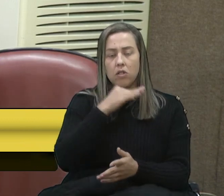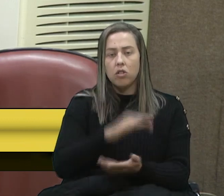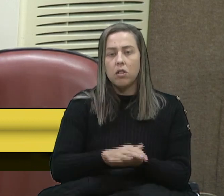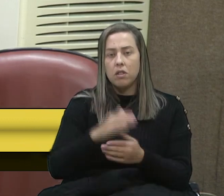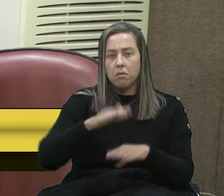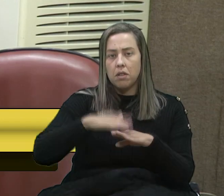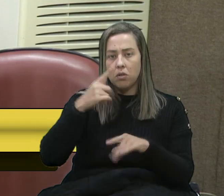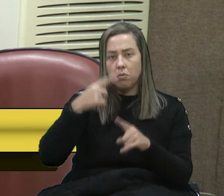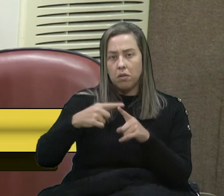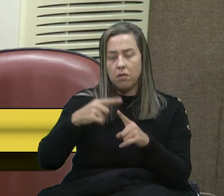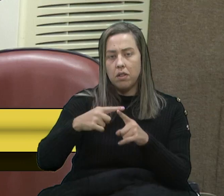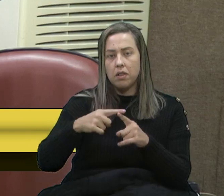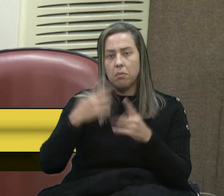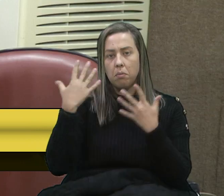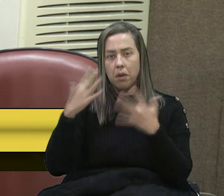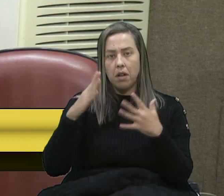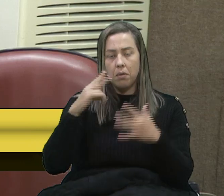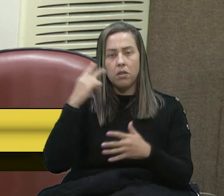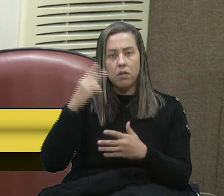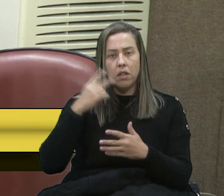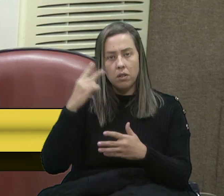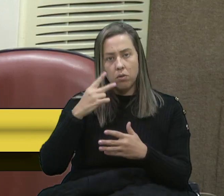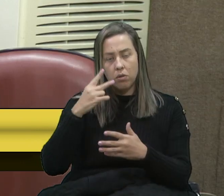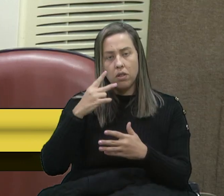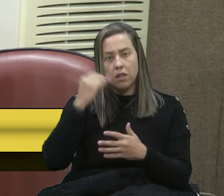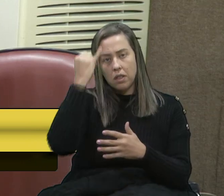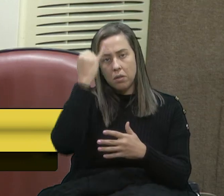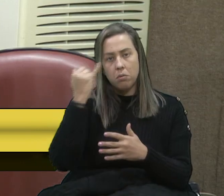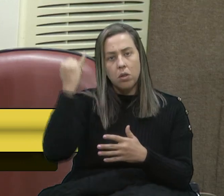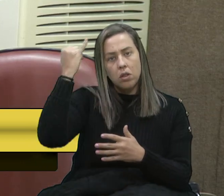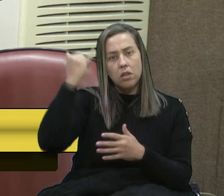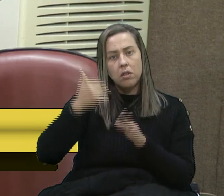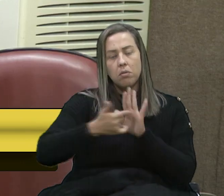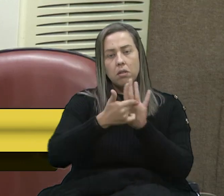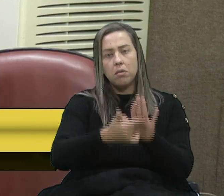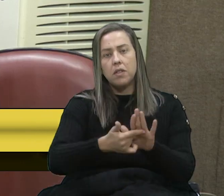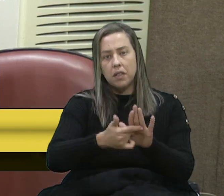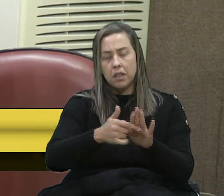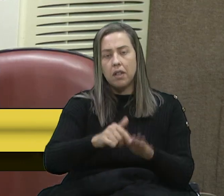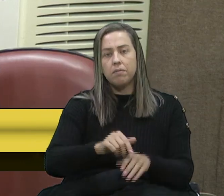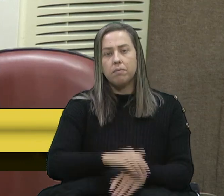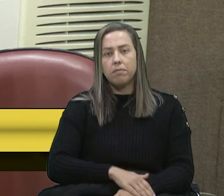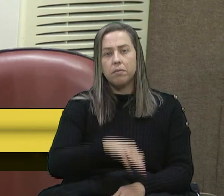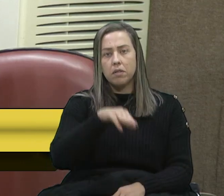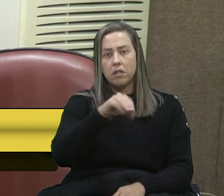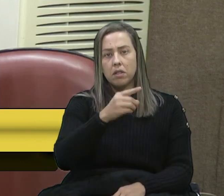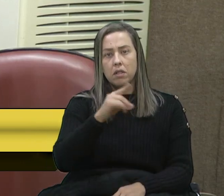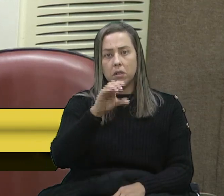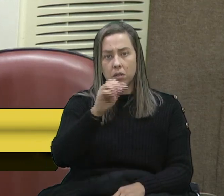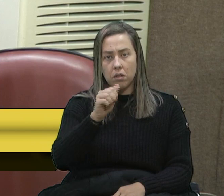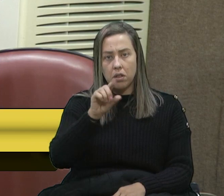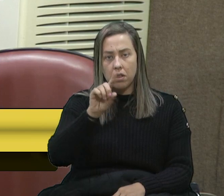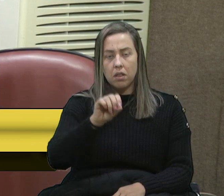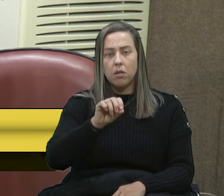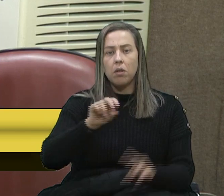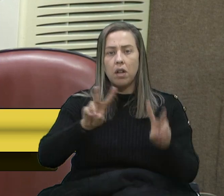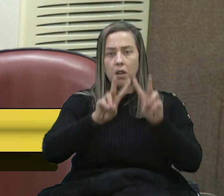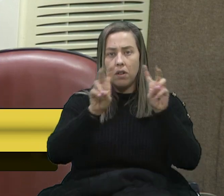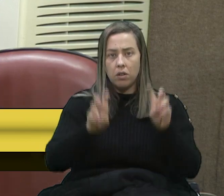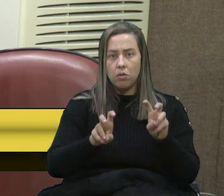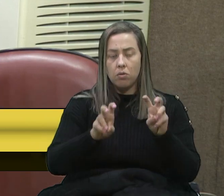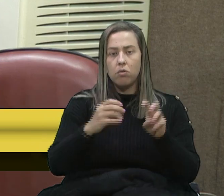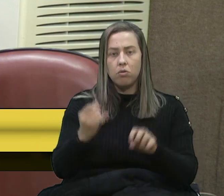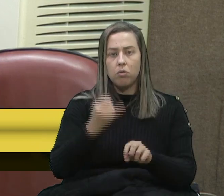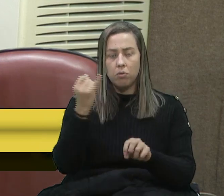mais uma vez, parabéns, vereador D'Ambrós, por apresentar essa moção e por trazer esse tema a esta casa, que é um tema de tanta